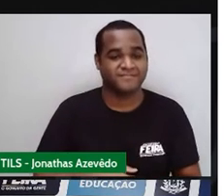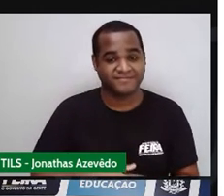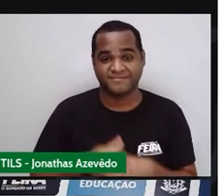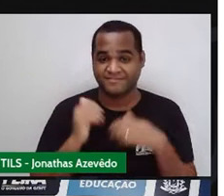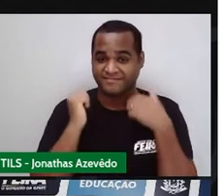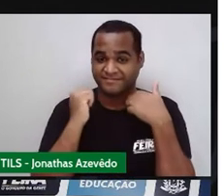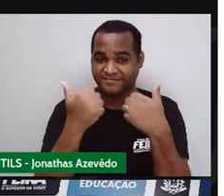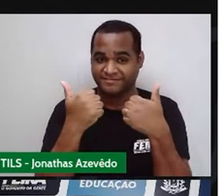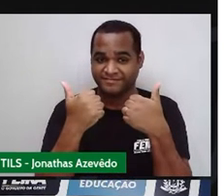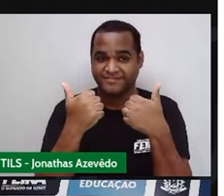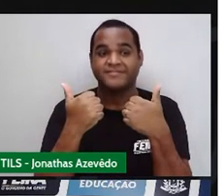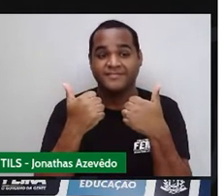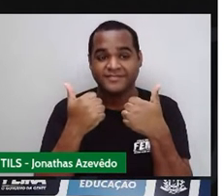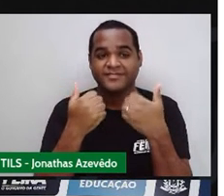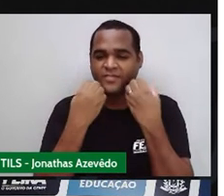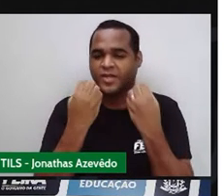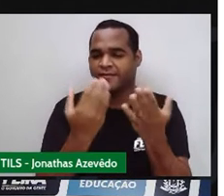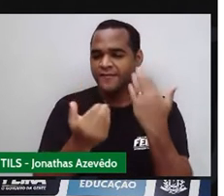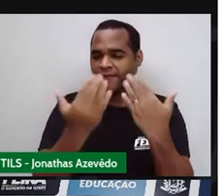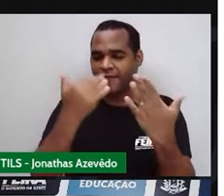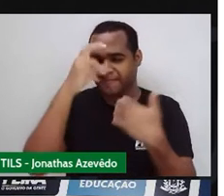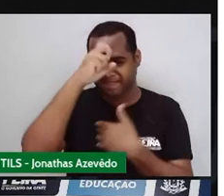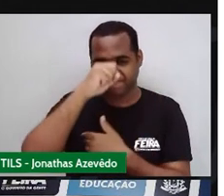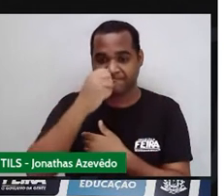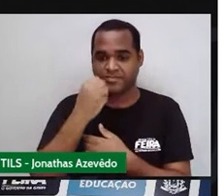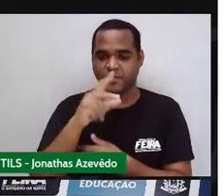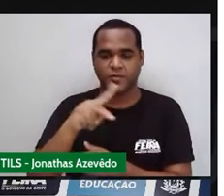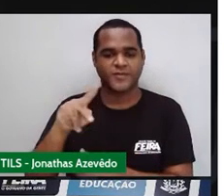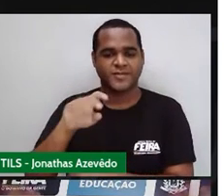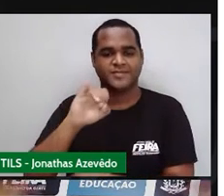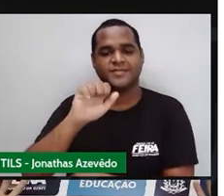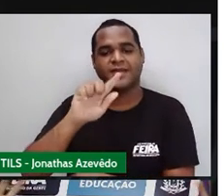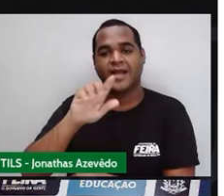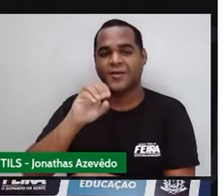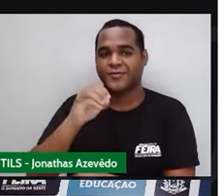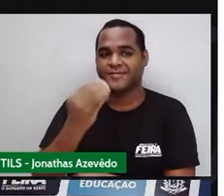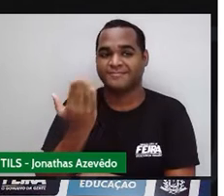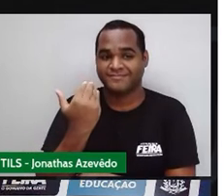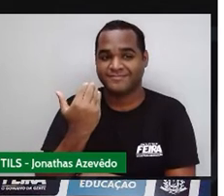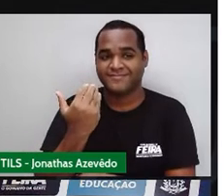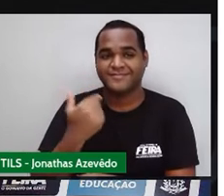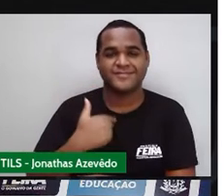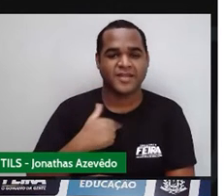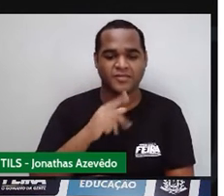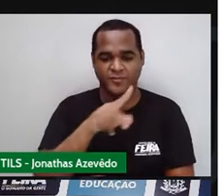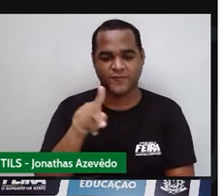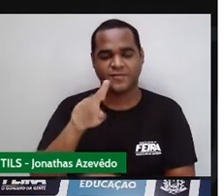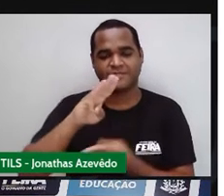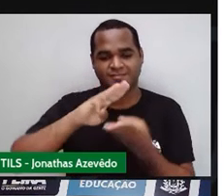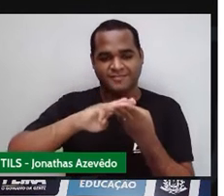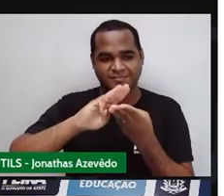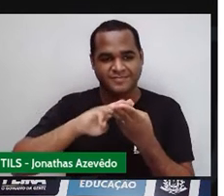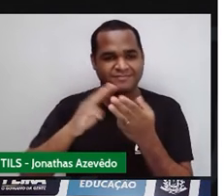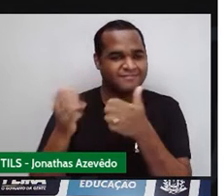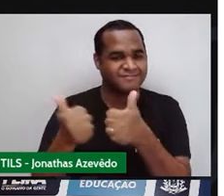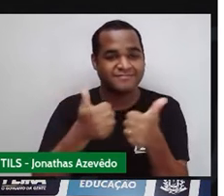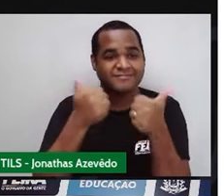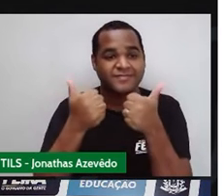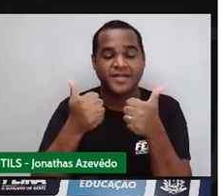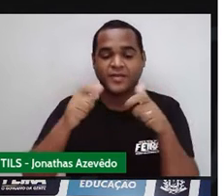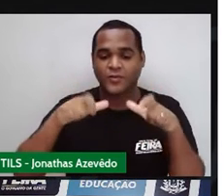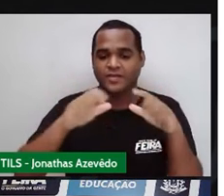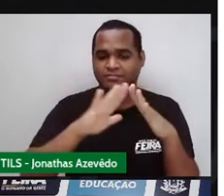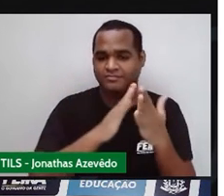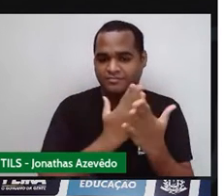Beleza? Falou? Vem comigo, professor Iago Ramos. Sou eu, professor de matemática. Venho lá da